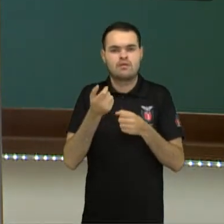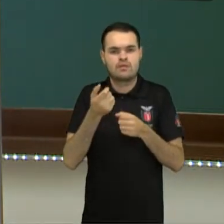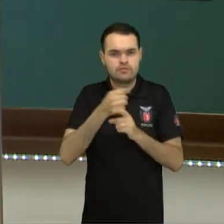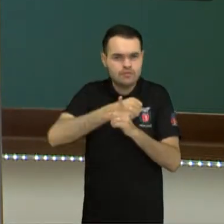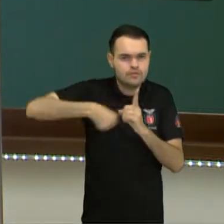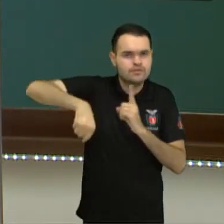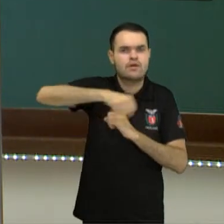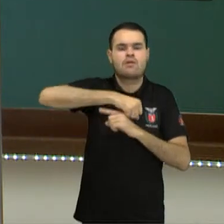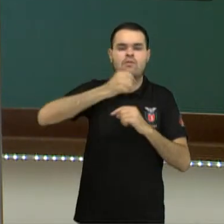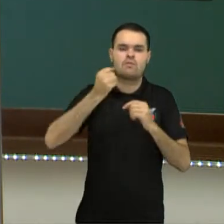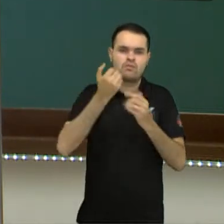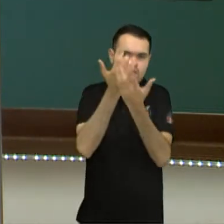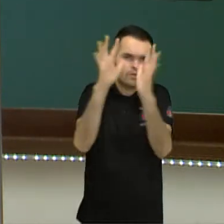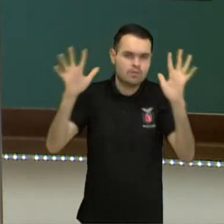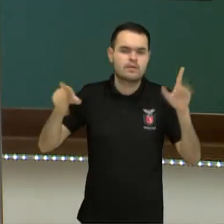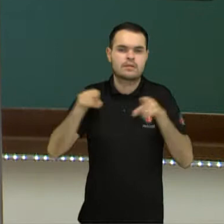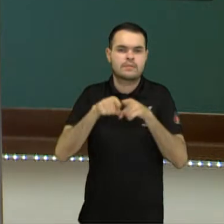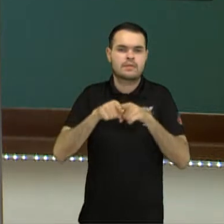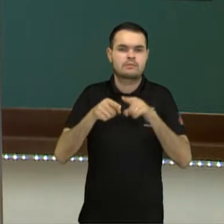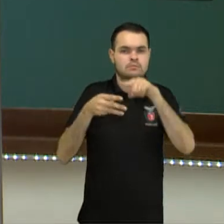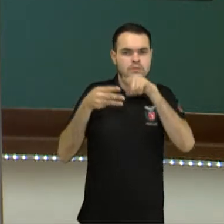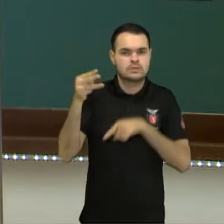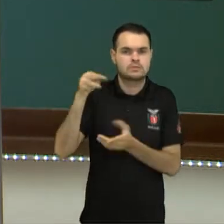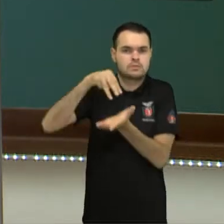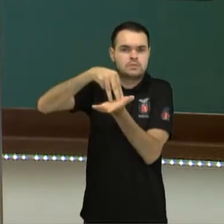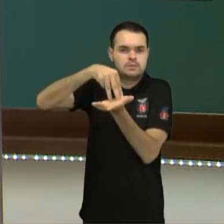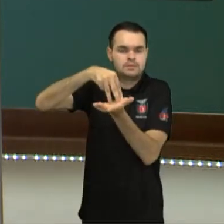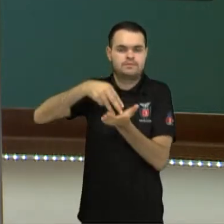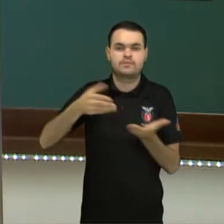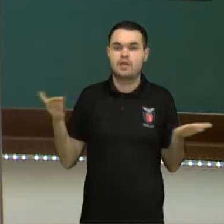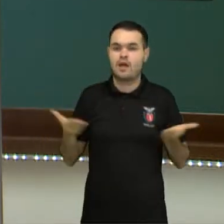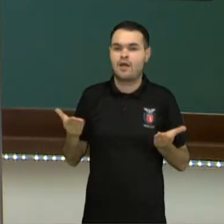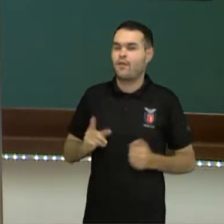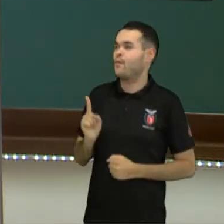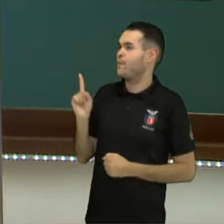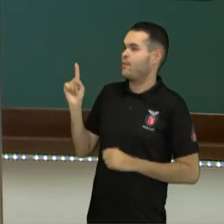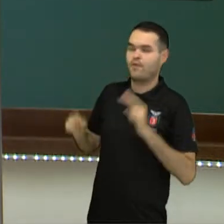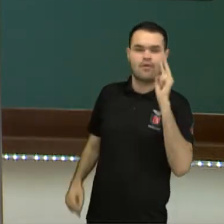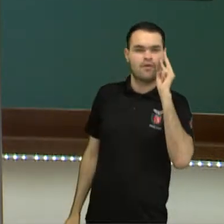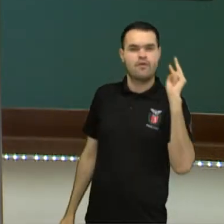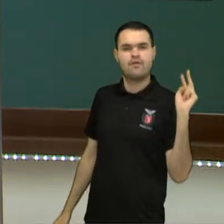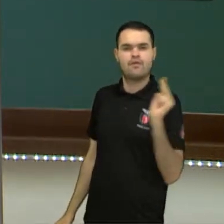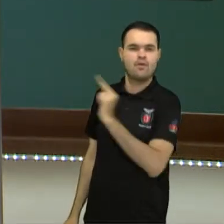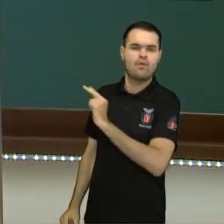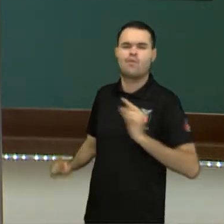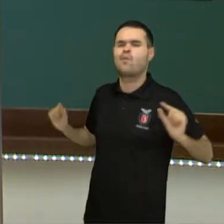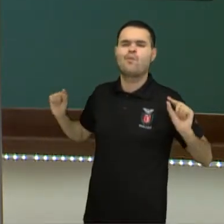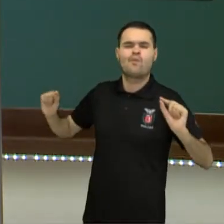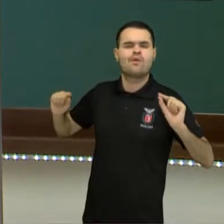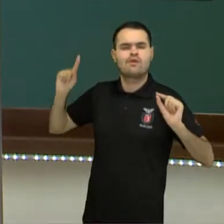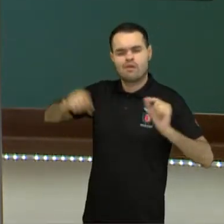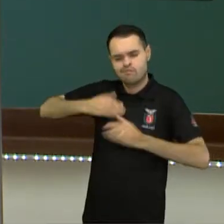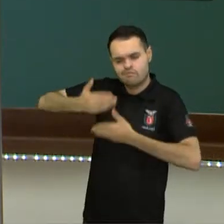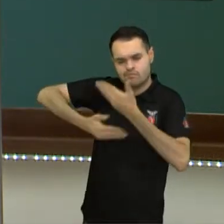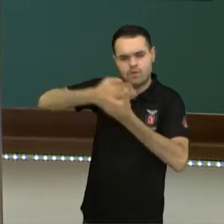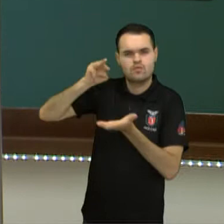Vamos aqui. Vamos a ver, então, o que é esse desenvolvimento sustentável?